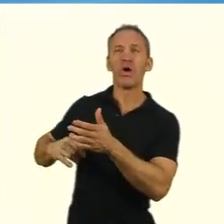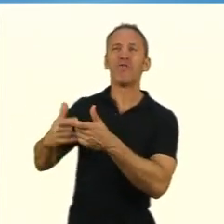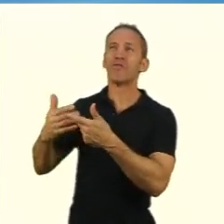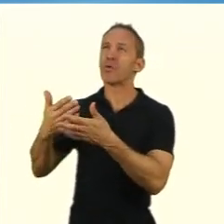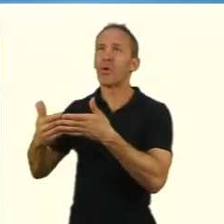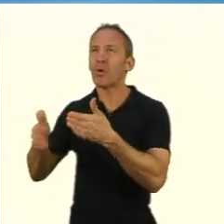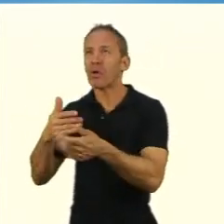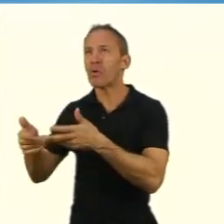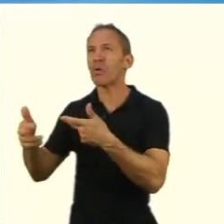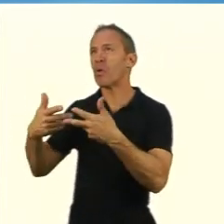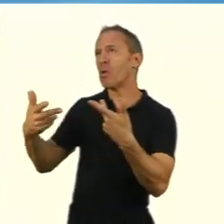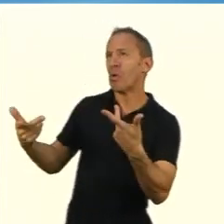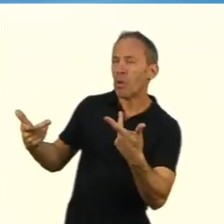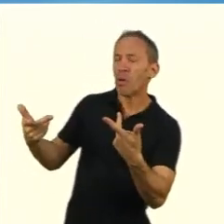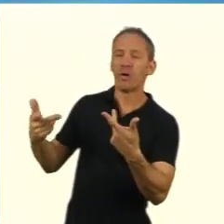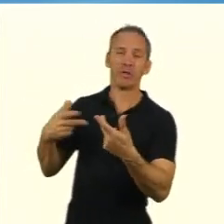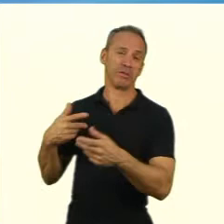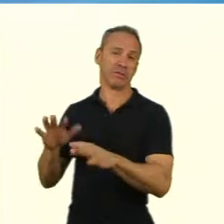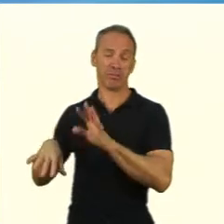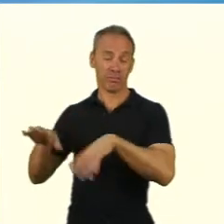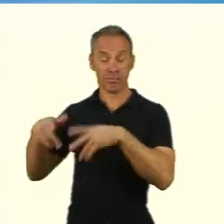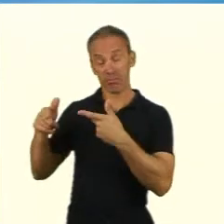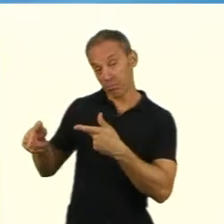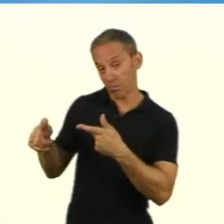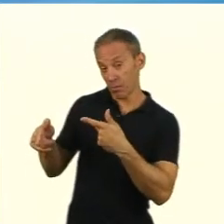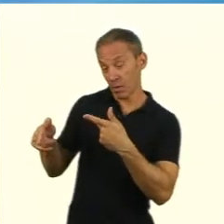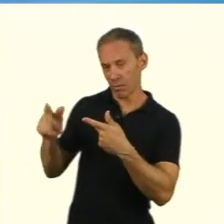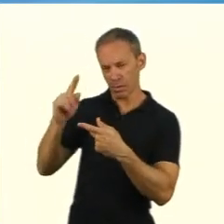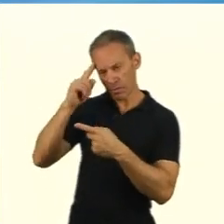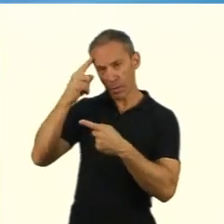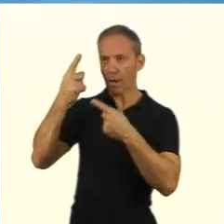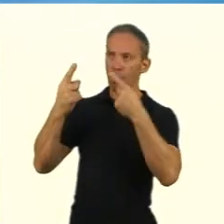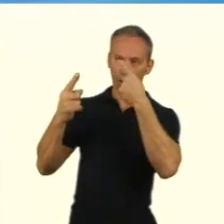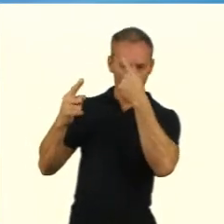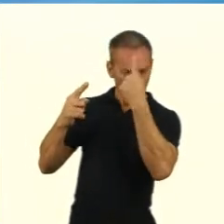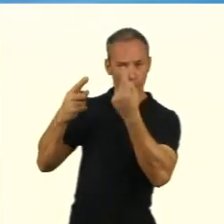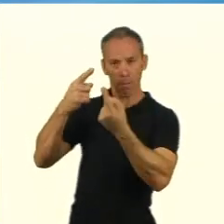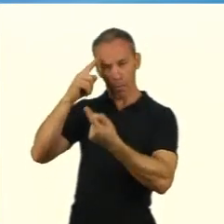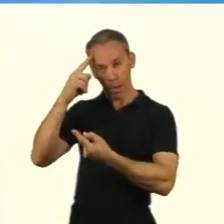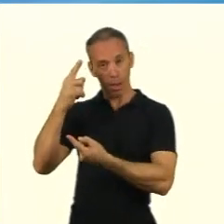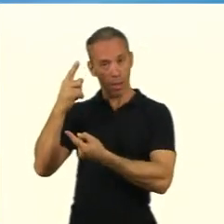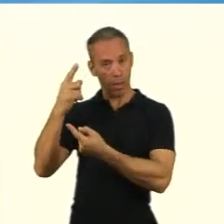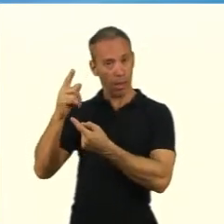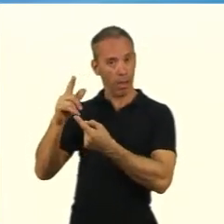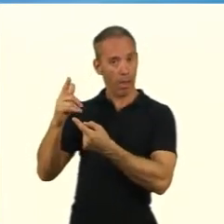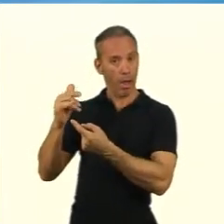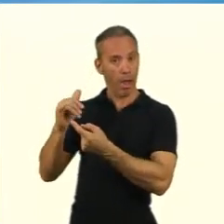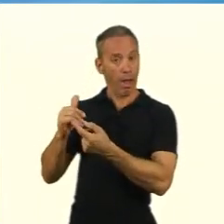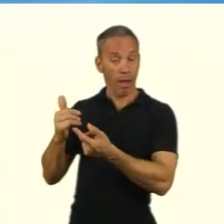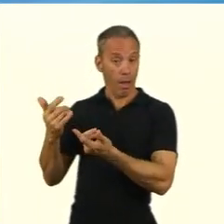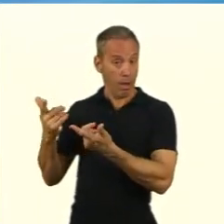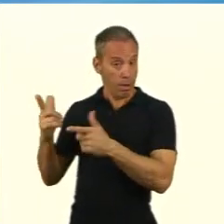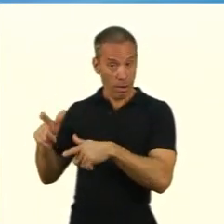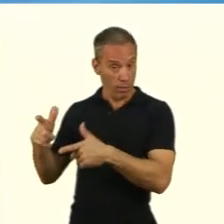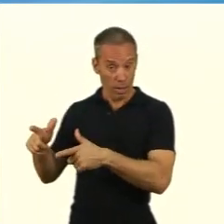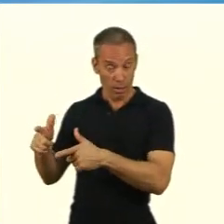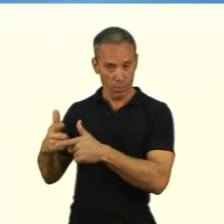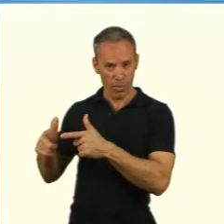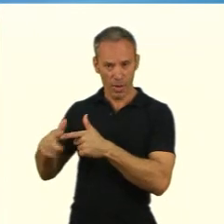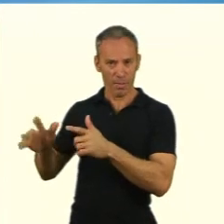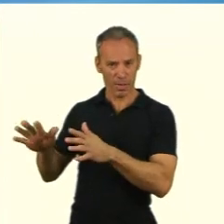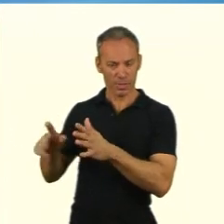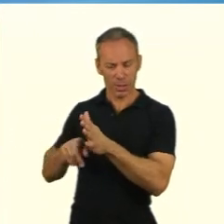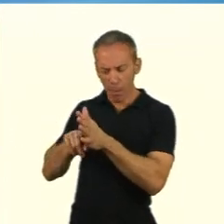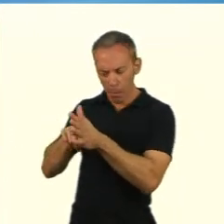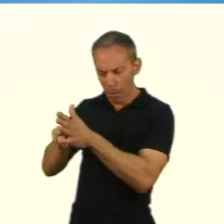crianças. E aí, aquilo começa a te instigar, de certa forma, né? Você começa a pensar por que aquilo